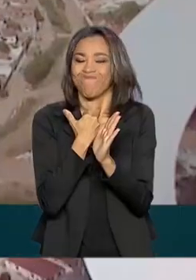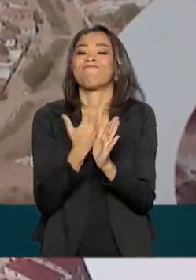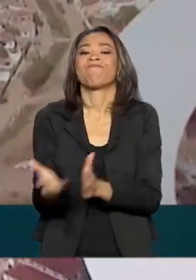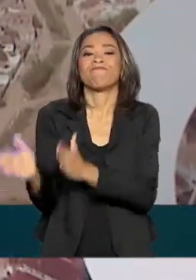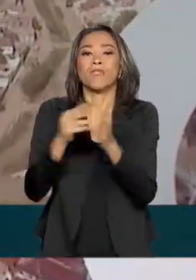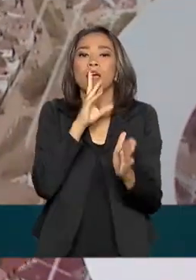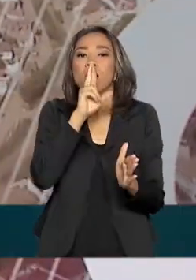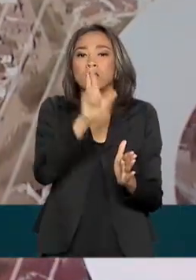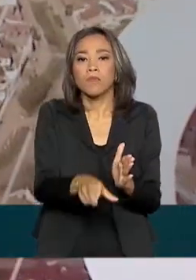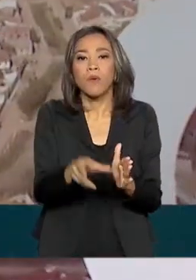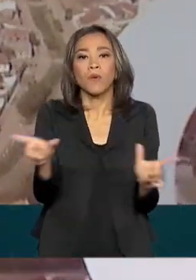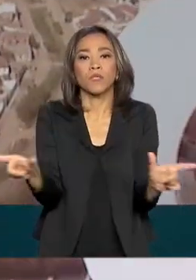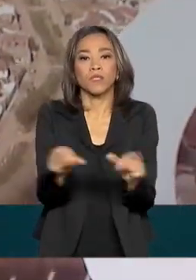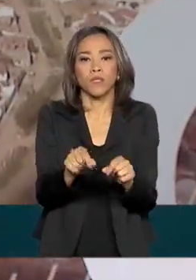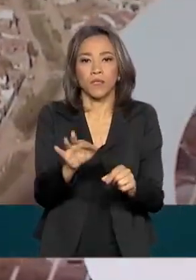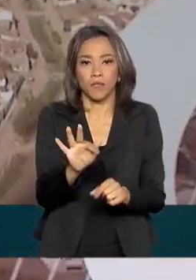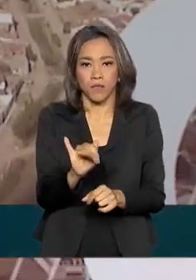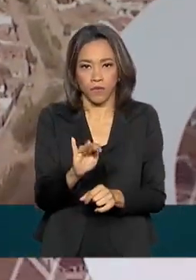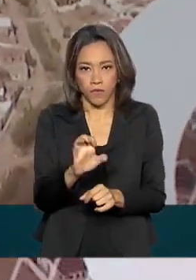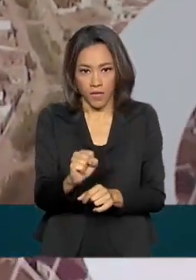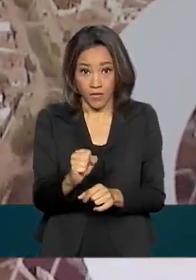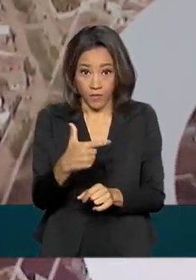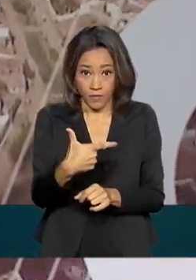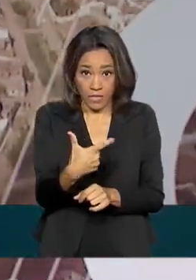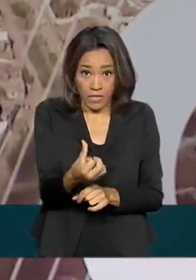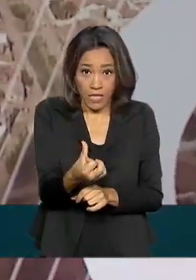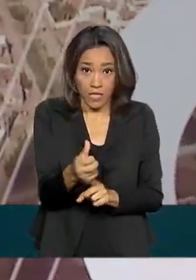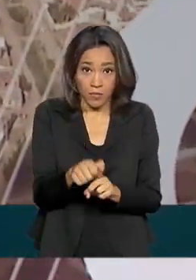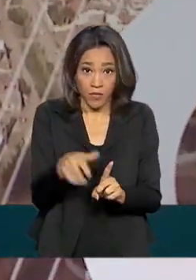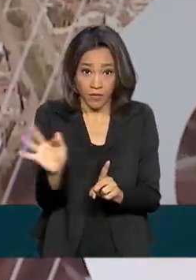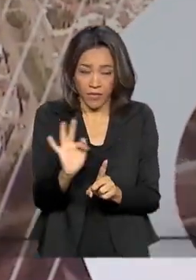FIES sai no dia 26 de fevereiro e todos os detalhes estão no site.